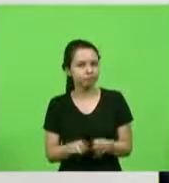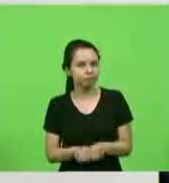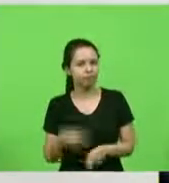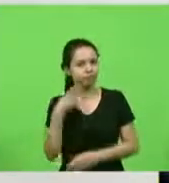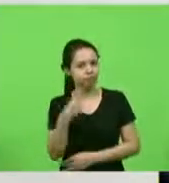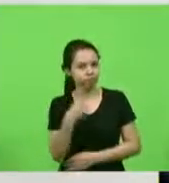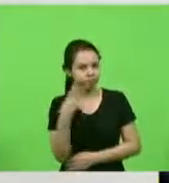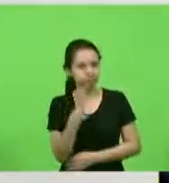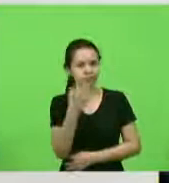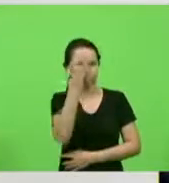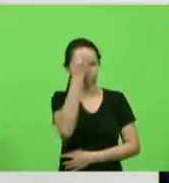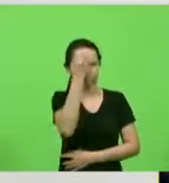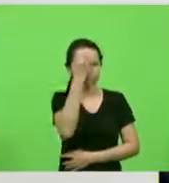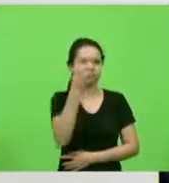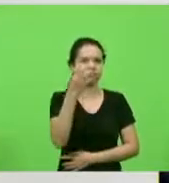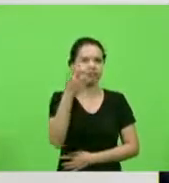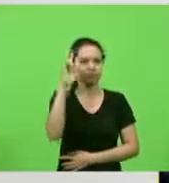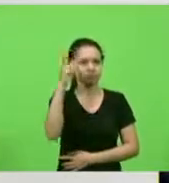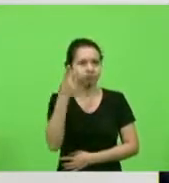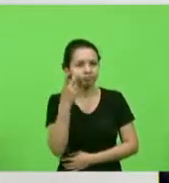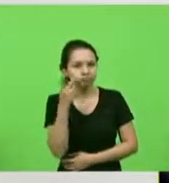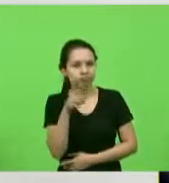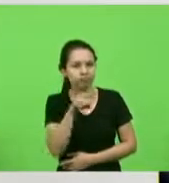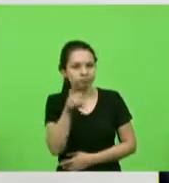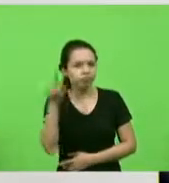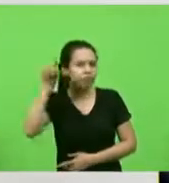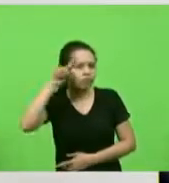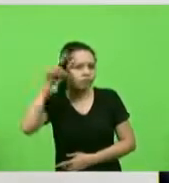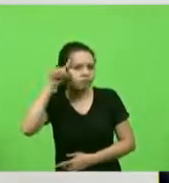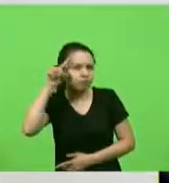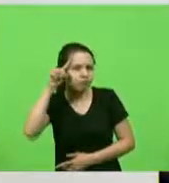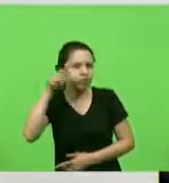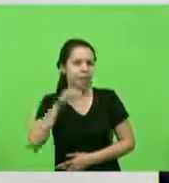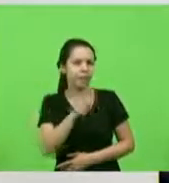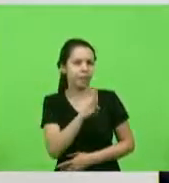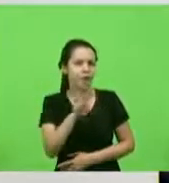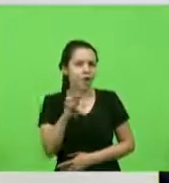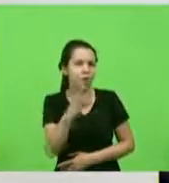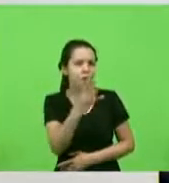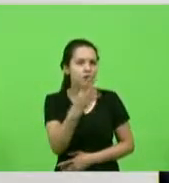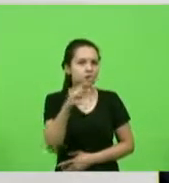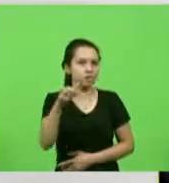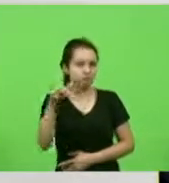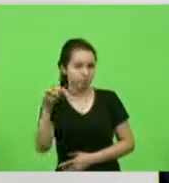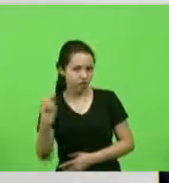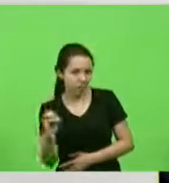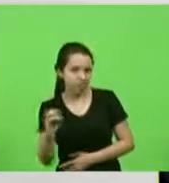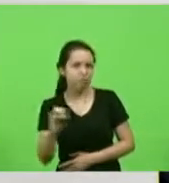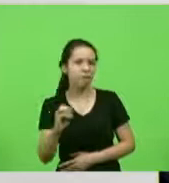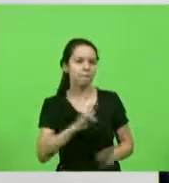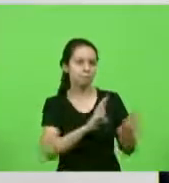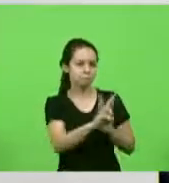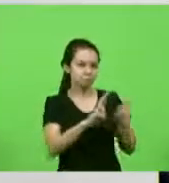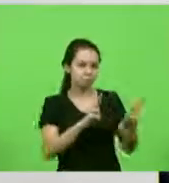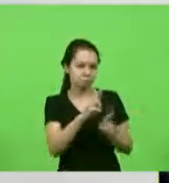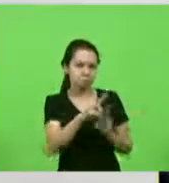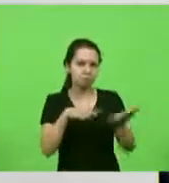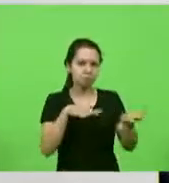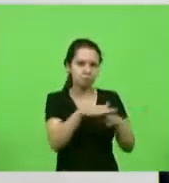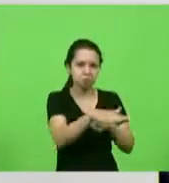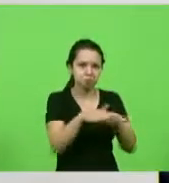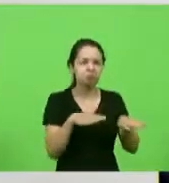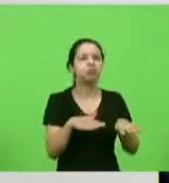vossas excelentes que passam todo dia pela BR-470, que sabe a dificuldade que é aquela rodovia e o quanto